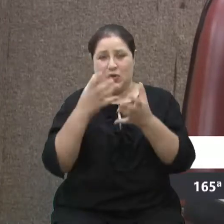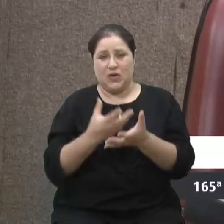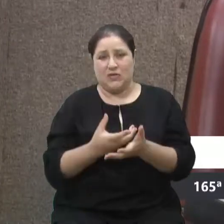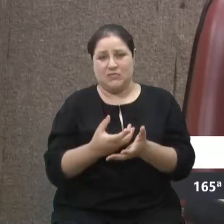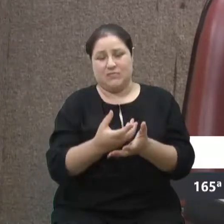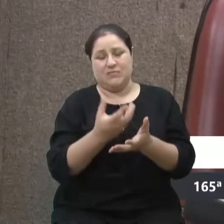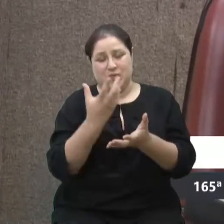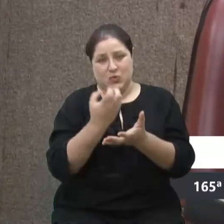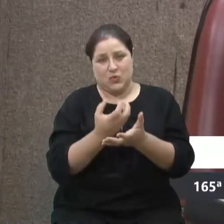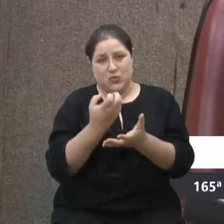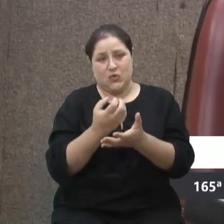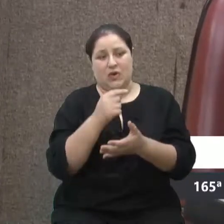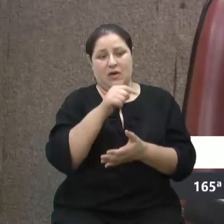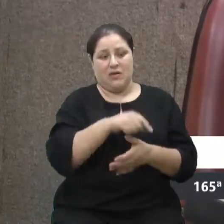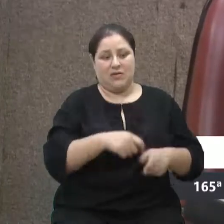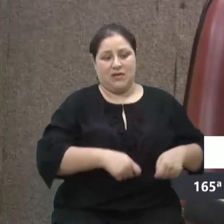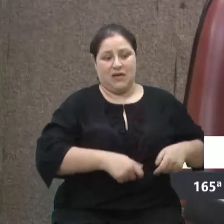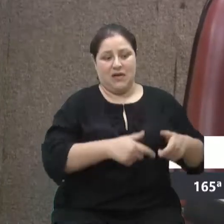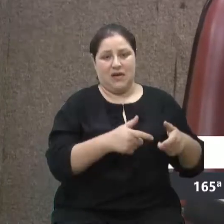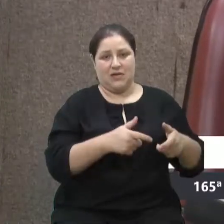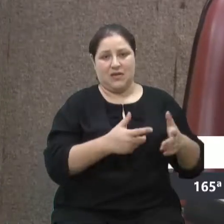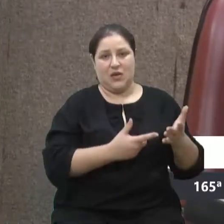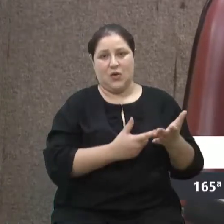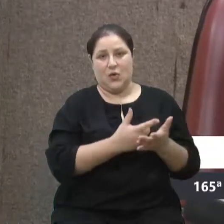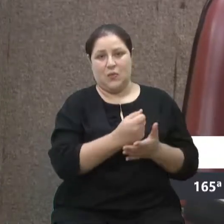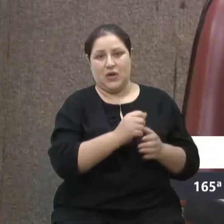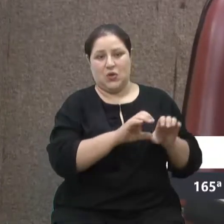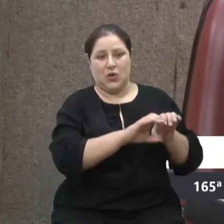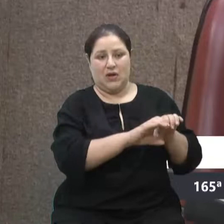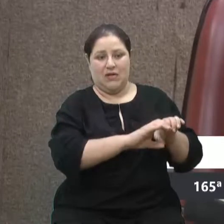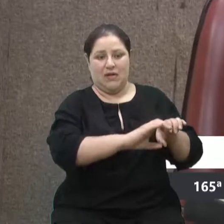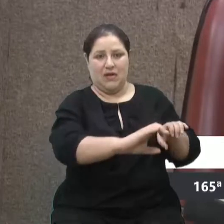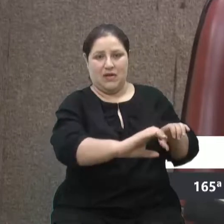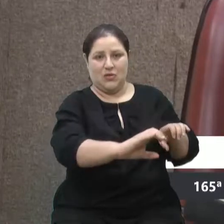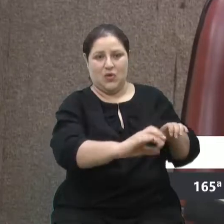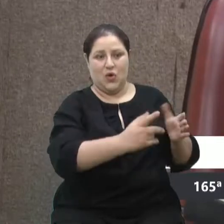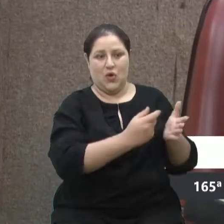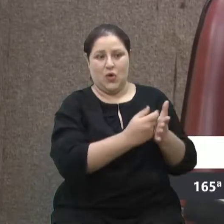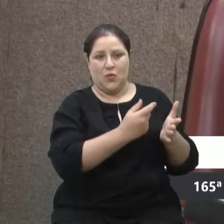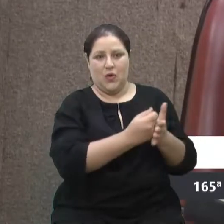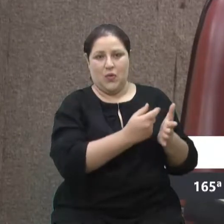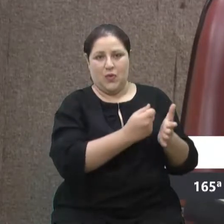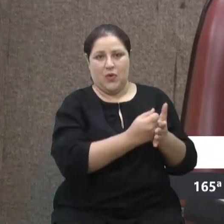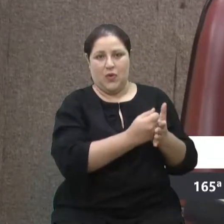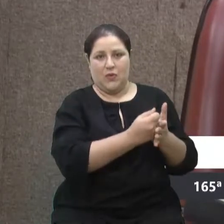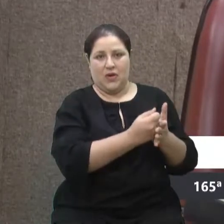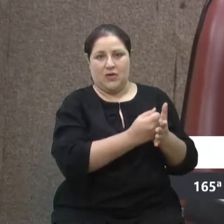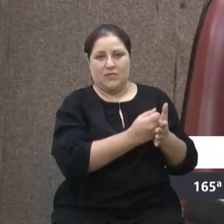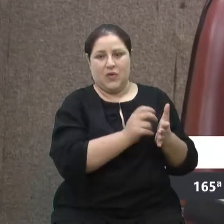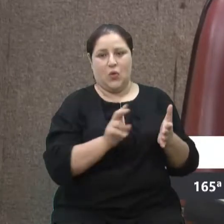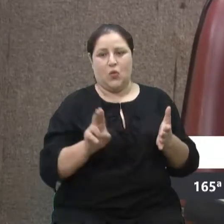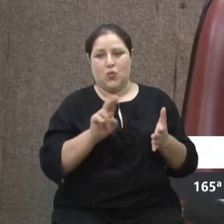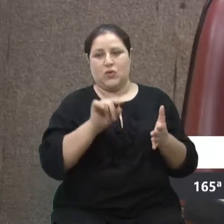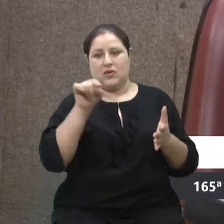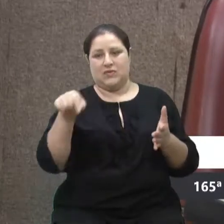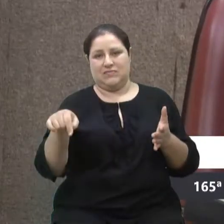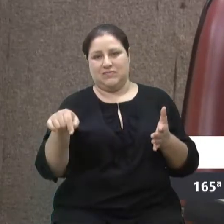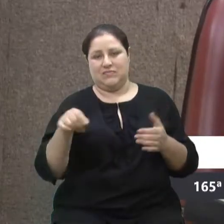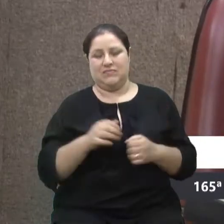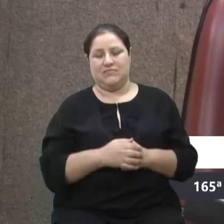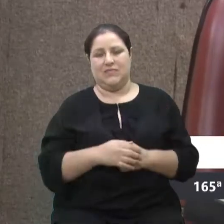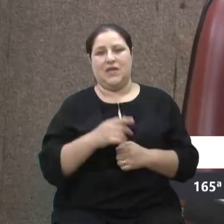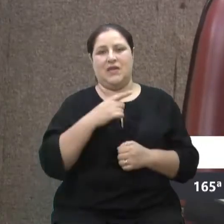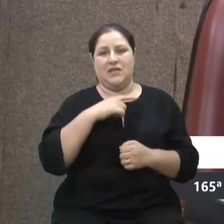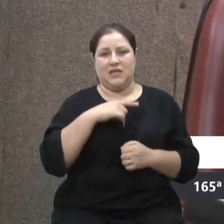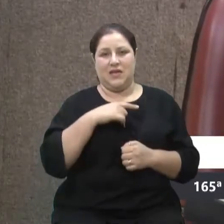cano pela Secretaria de Obras para usar para o Samae. Então, o primo rico faz o caixa e o primo pobre que a Prefeitura paga